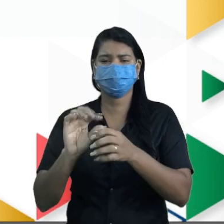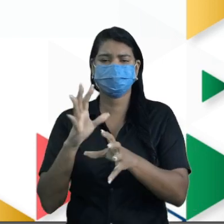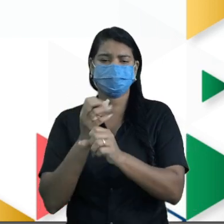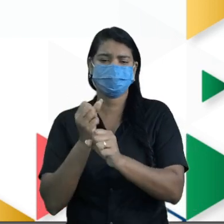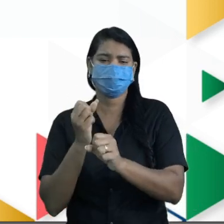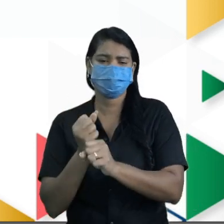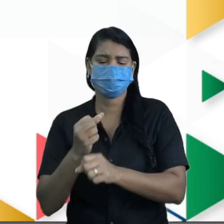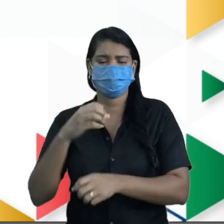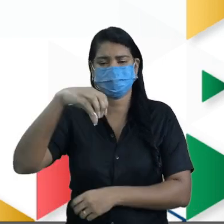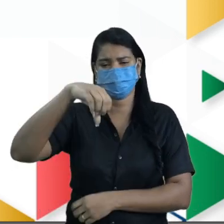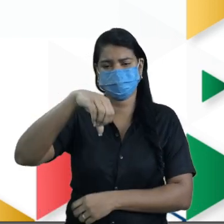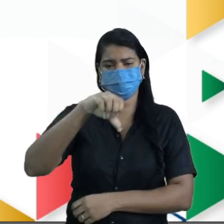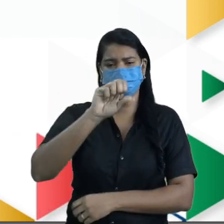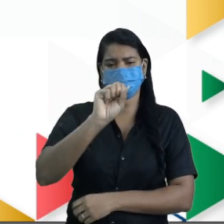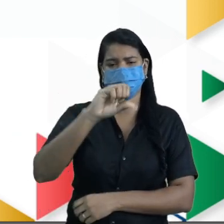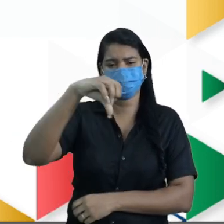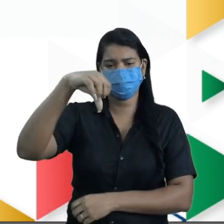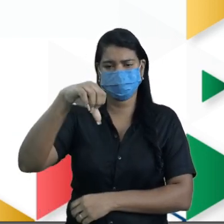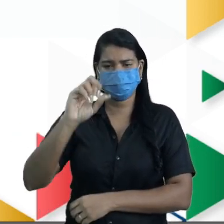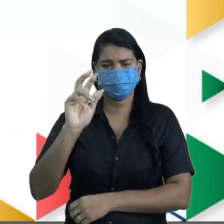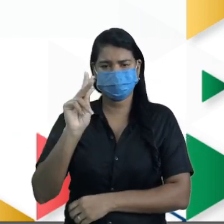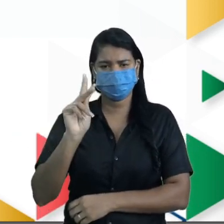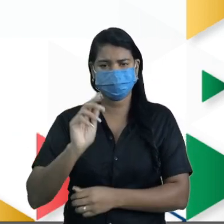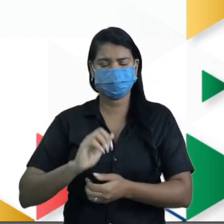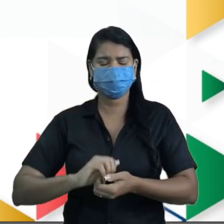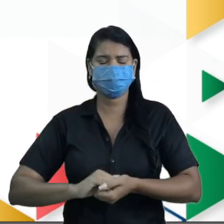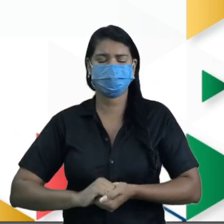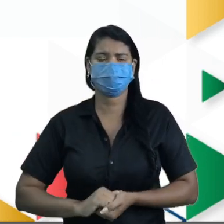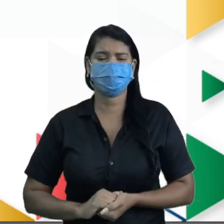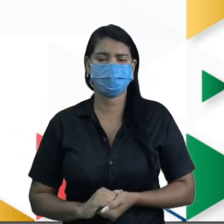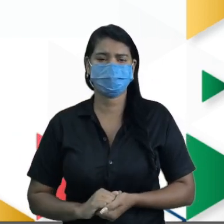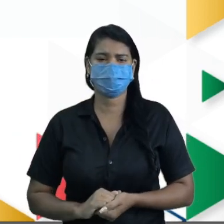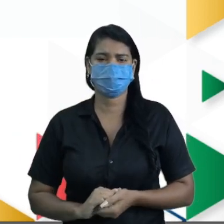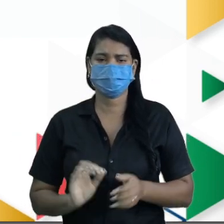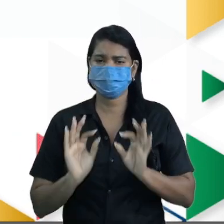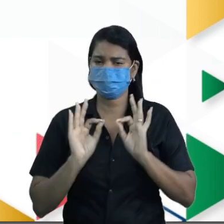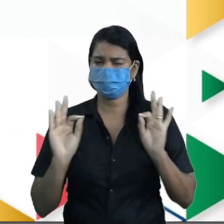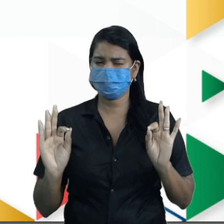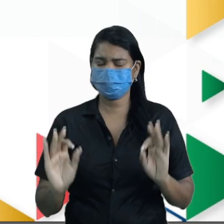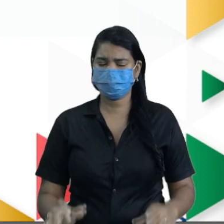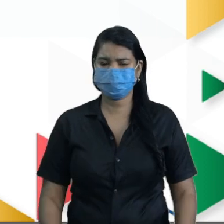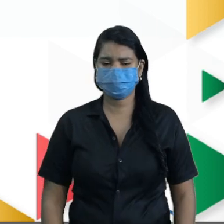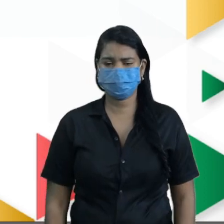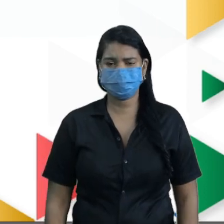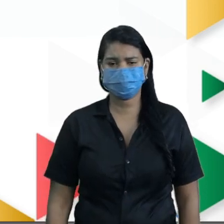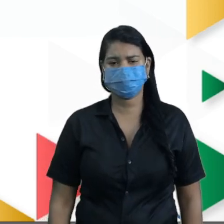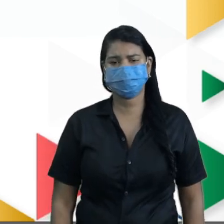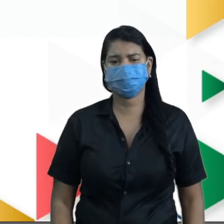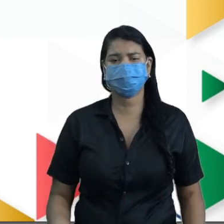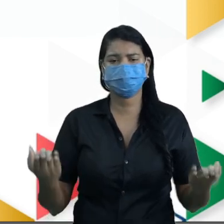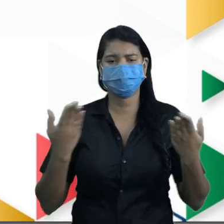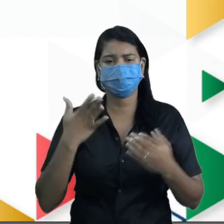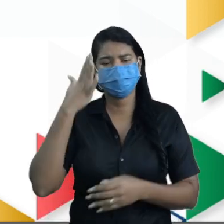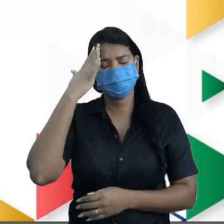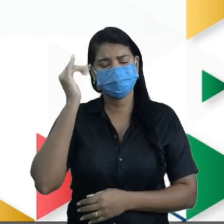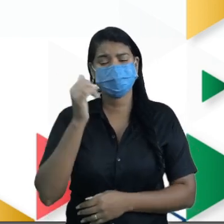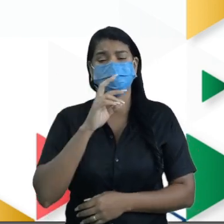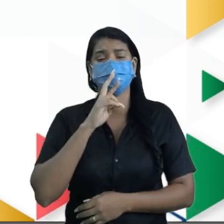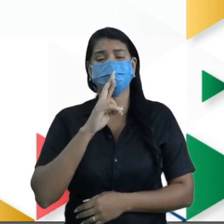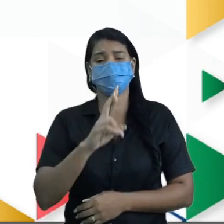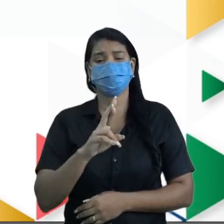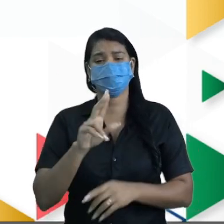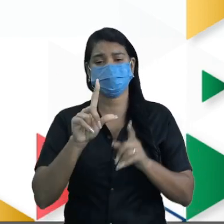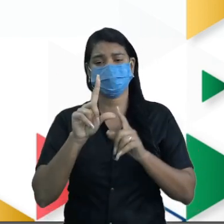989. Tranquilo? Até aí tá tudo tranquilo. Então, já sabemos a resposta da letra A.